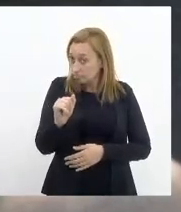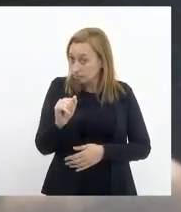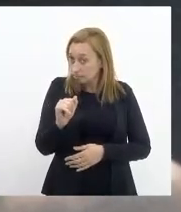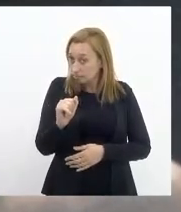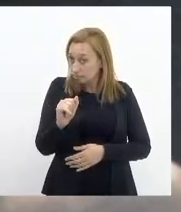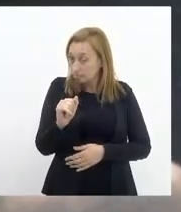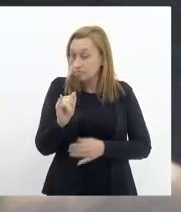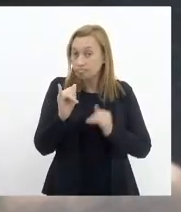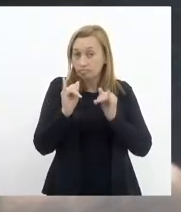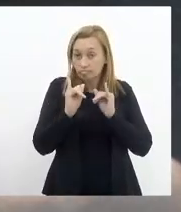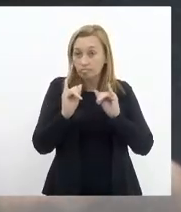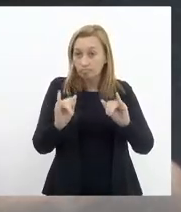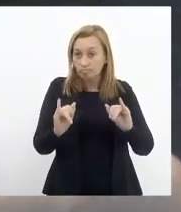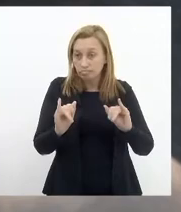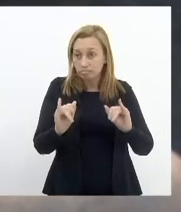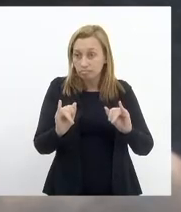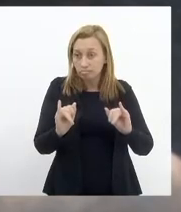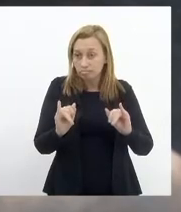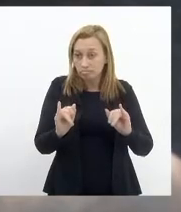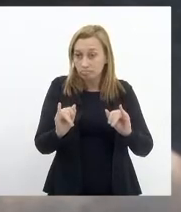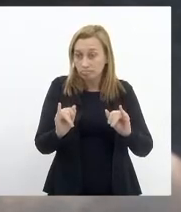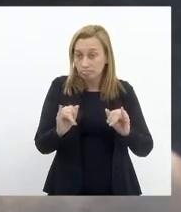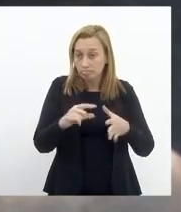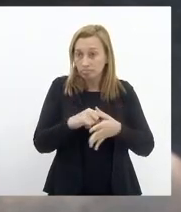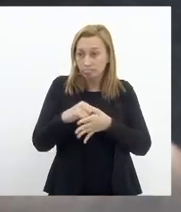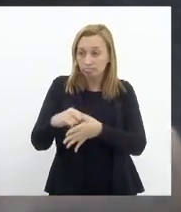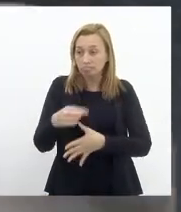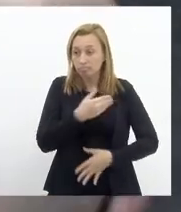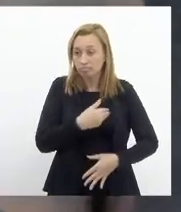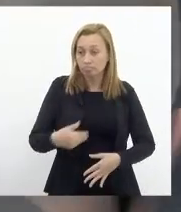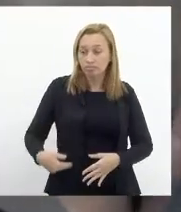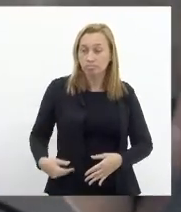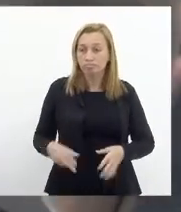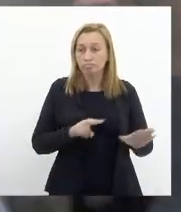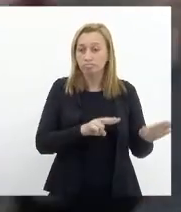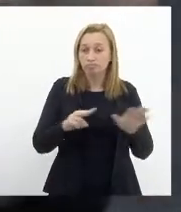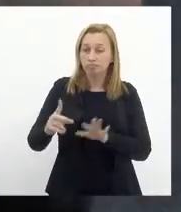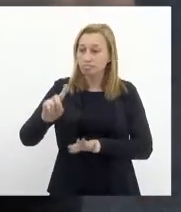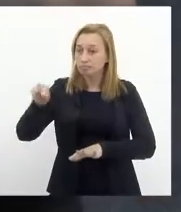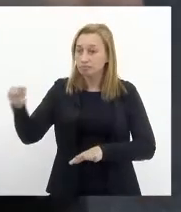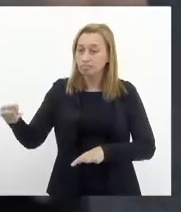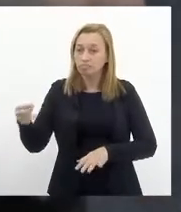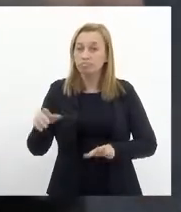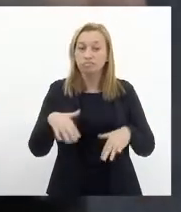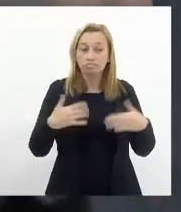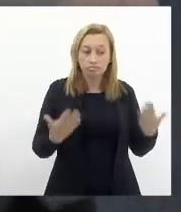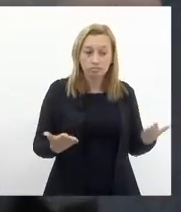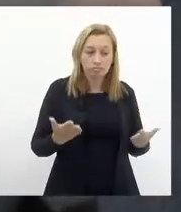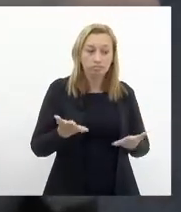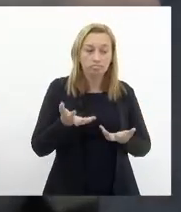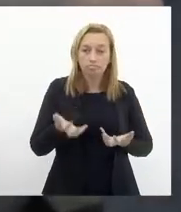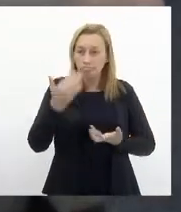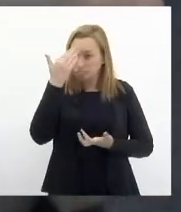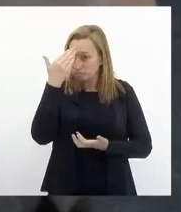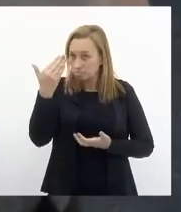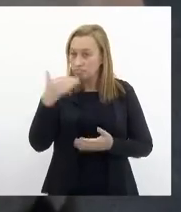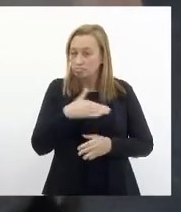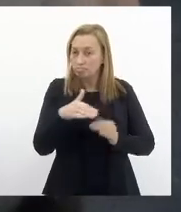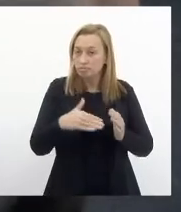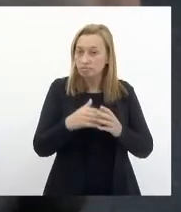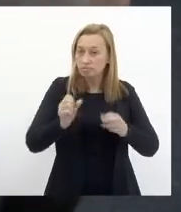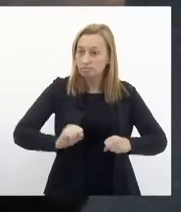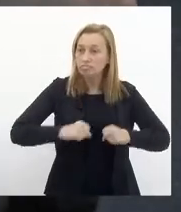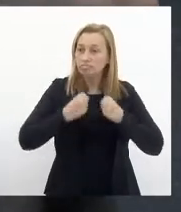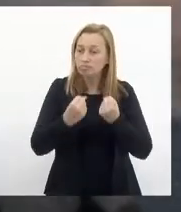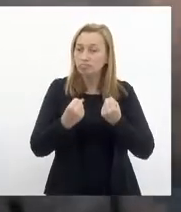informada através do líder do governo na semana que vem então a gente quer agradecer todo o empenho